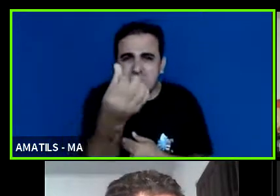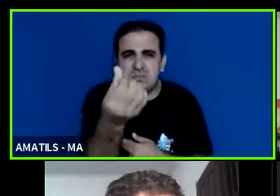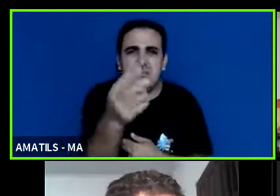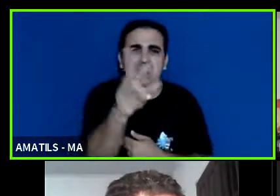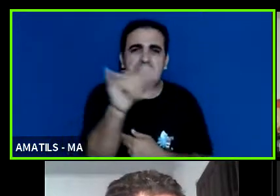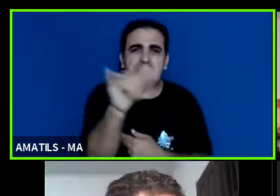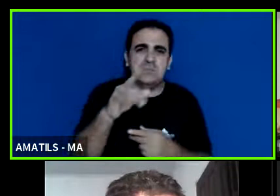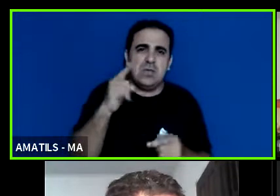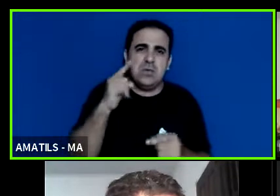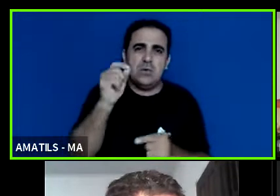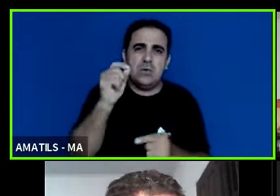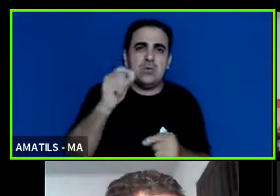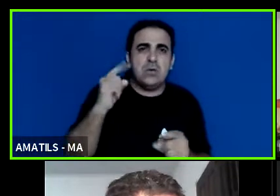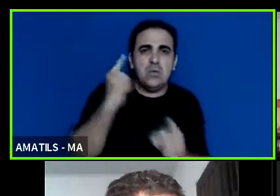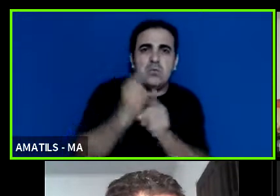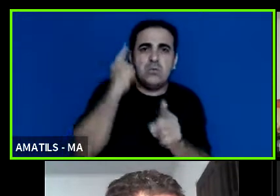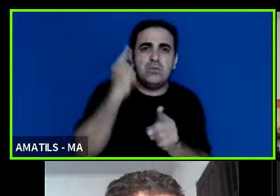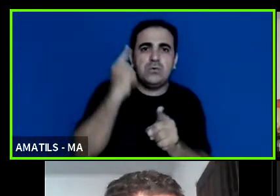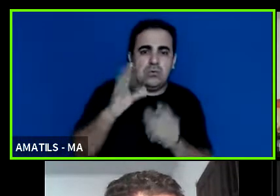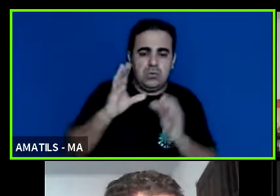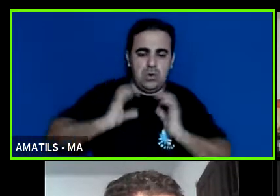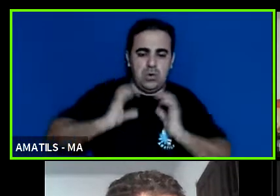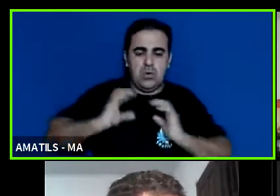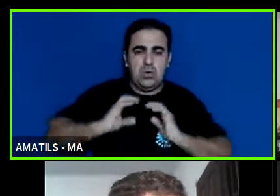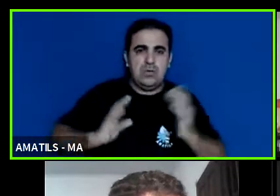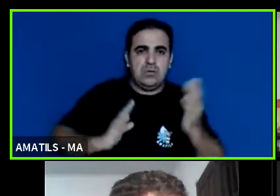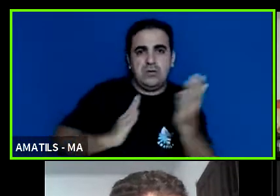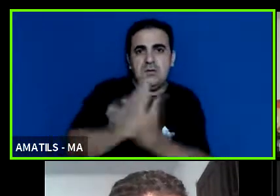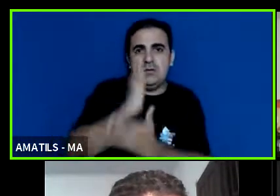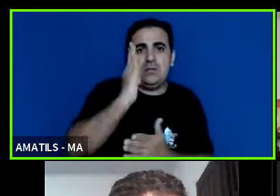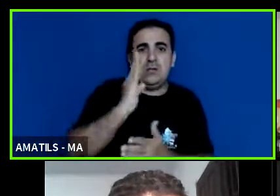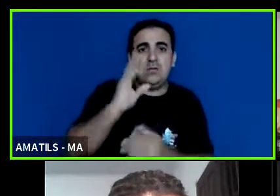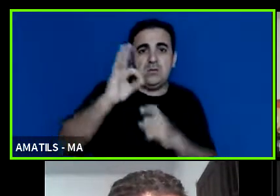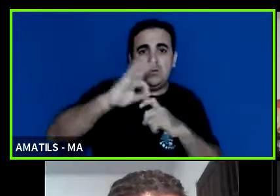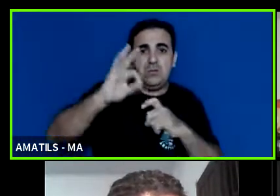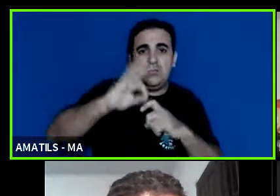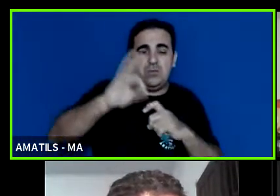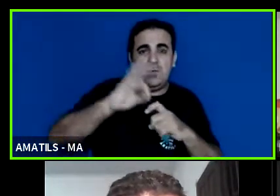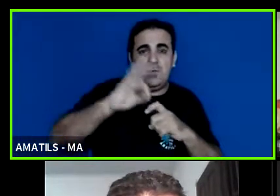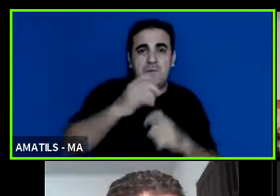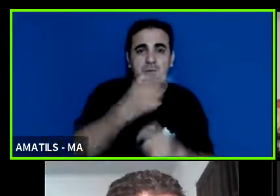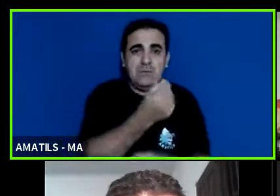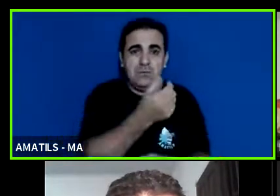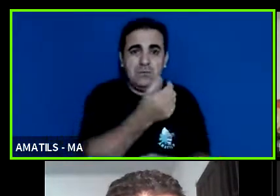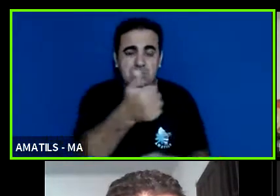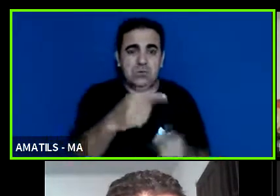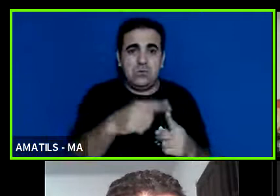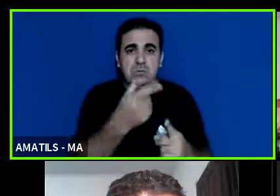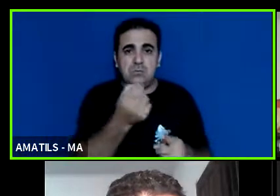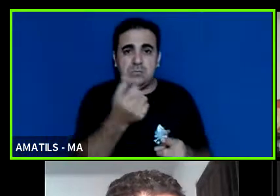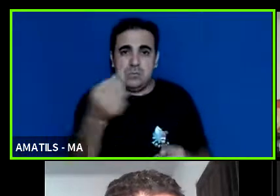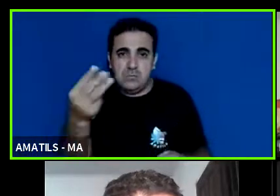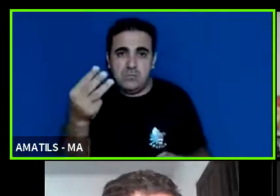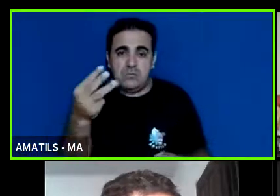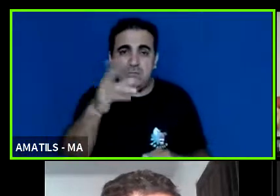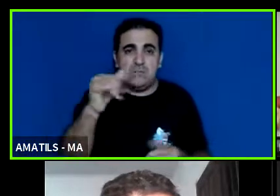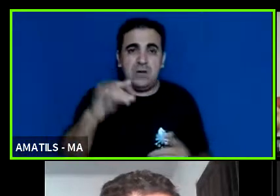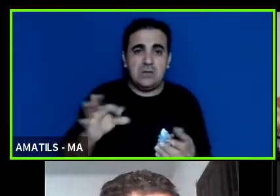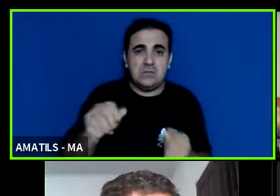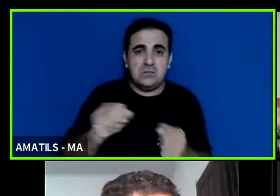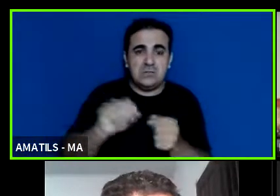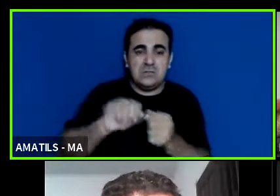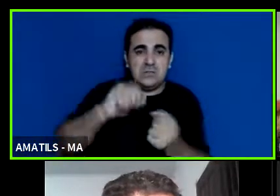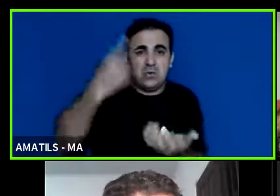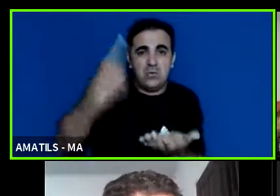ter os próximos encontros aí com a coordenação eleita do Fórum Maranhense pra gestão 2021-2023 que vai culminar com a posse em setembro